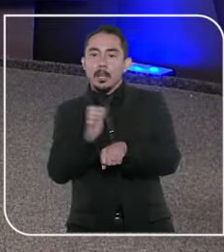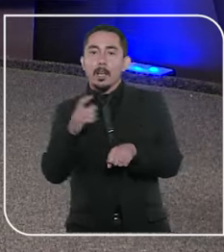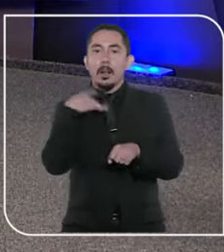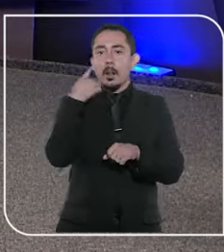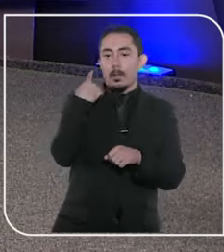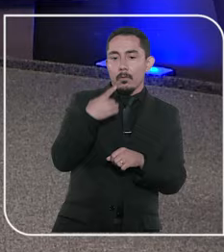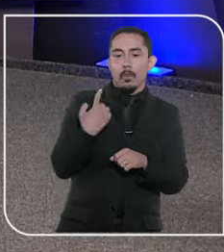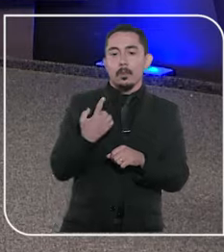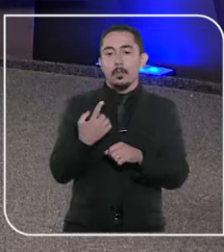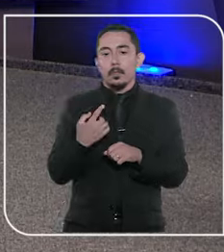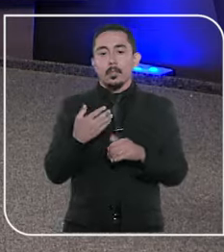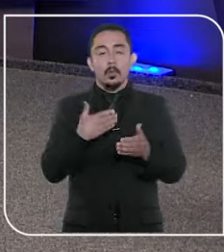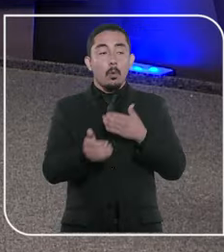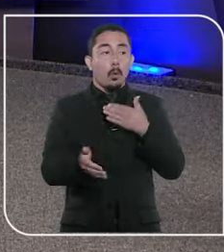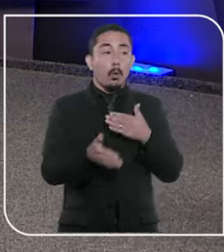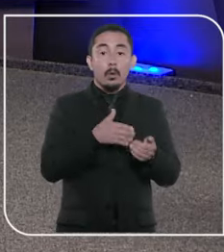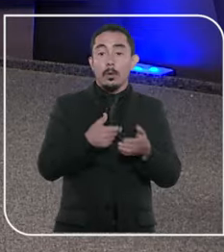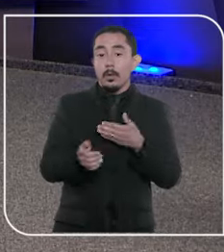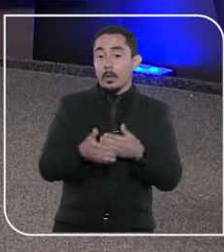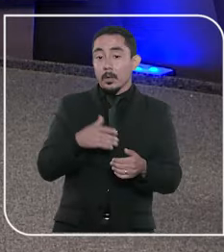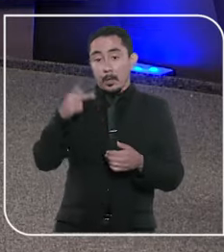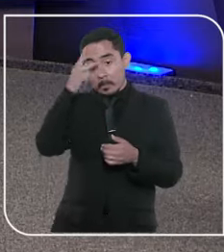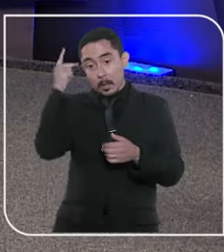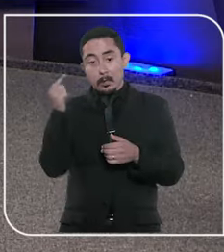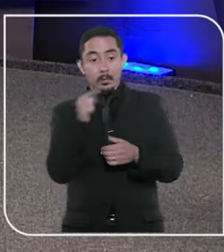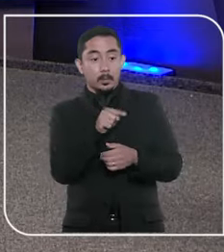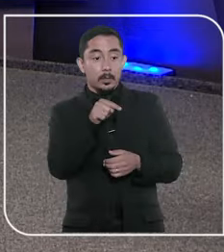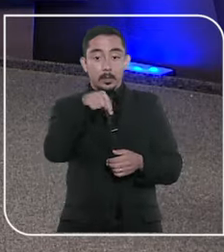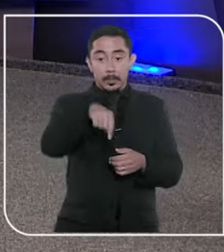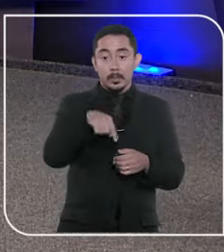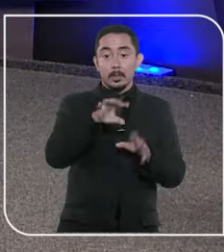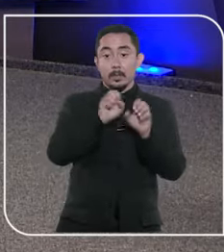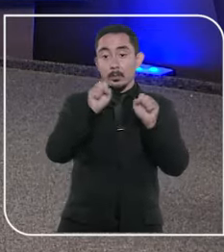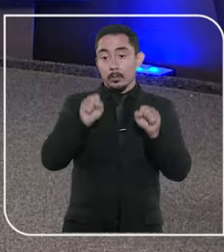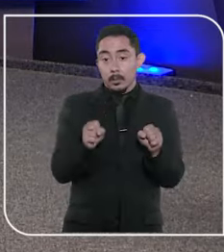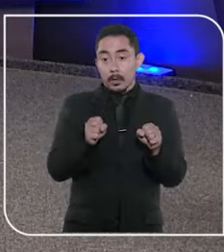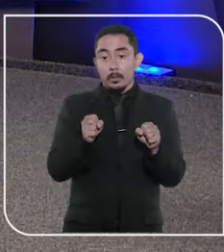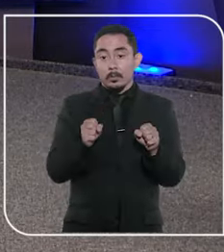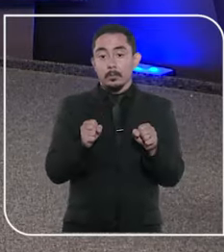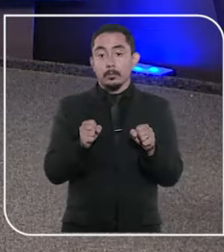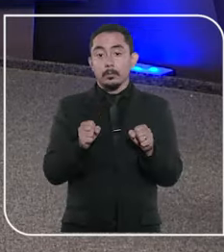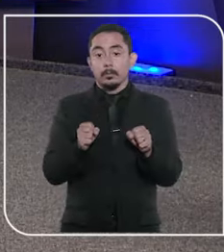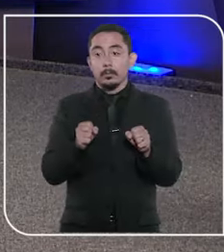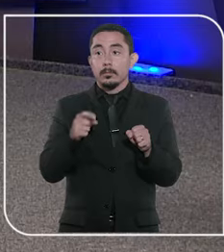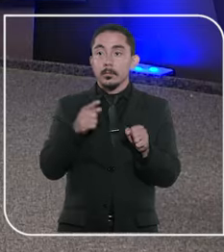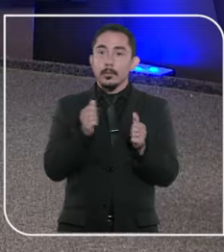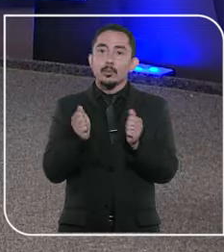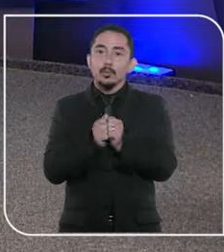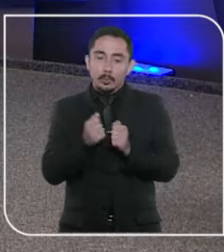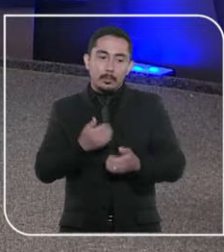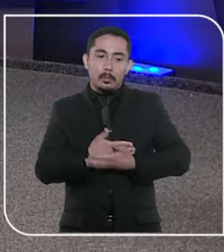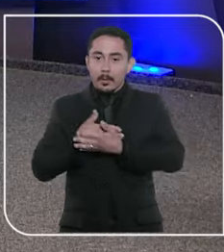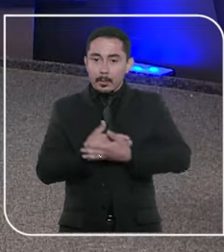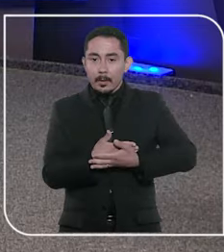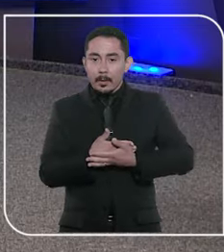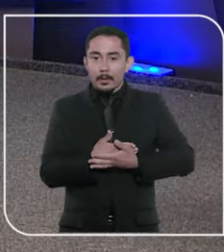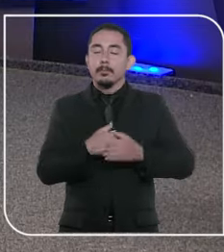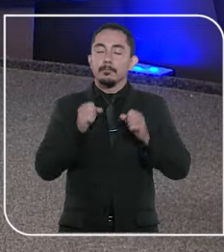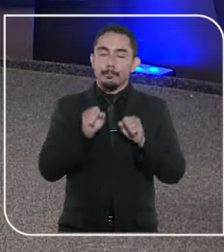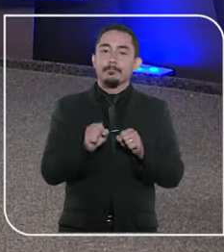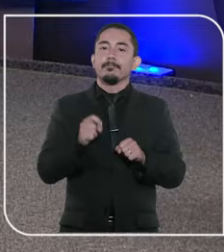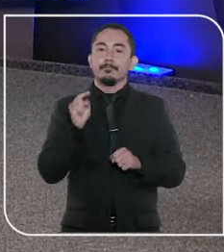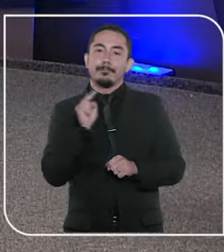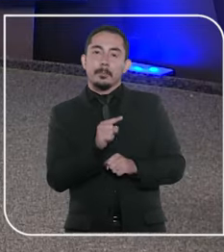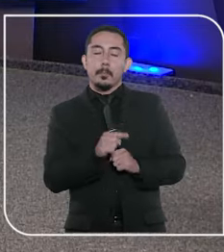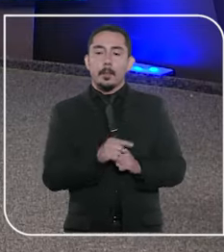colaboradoras, estagiárias, advogadas e qualquer outra pessoa que venha ao tribunal esteja acompanhada de